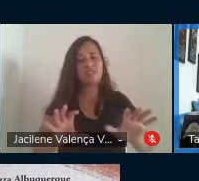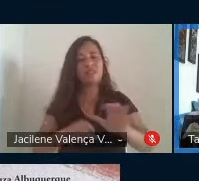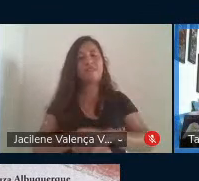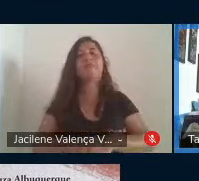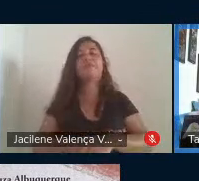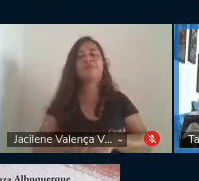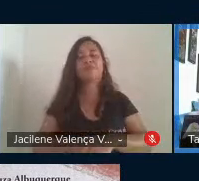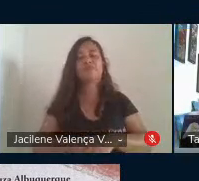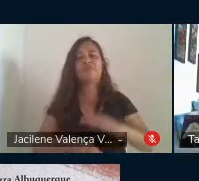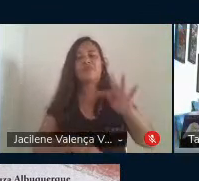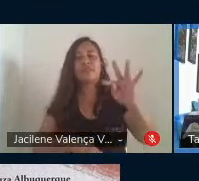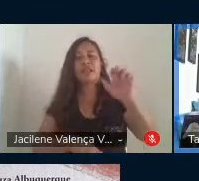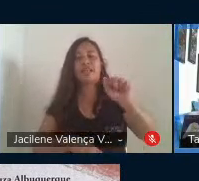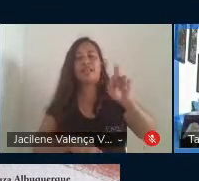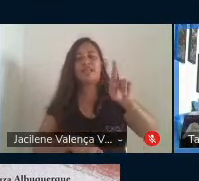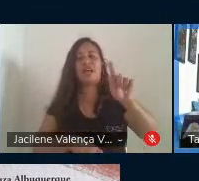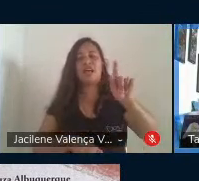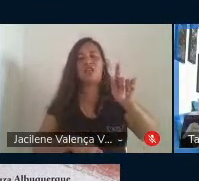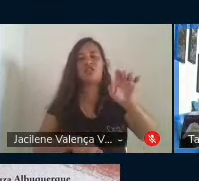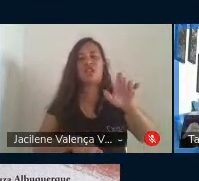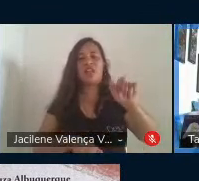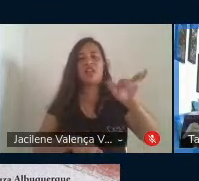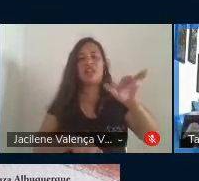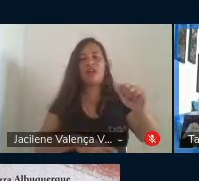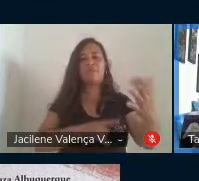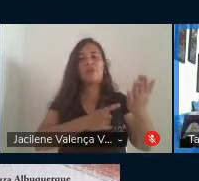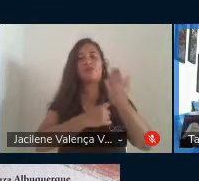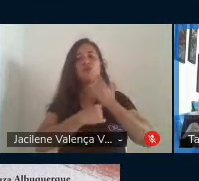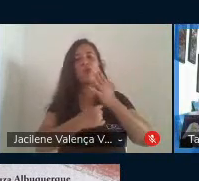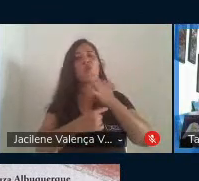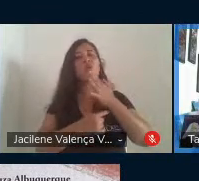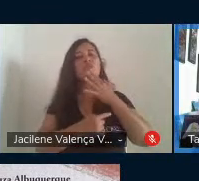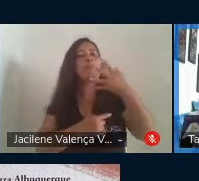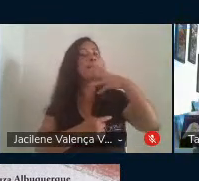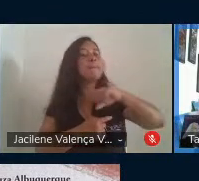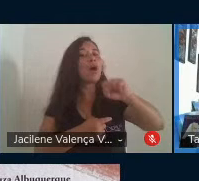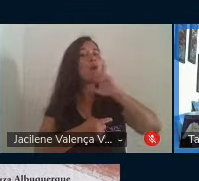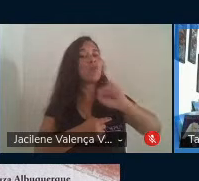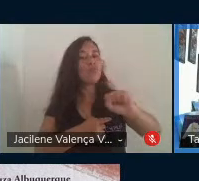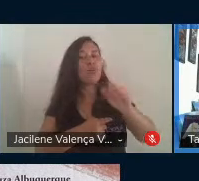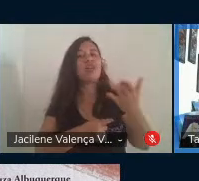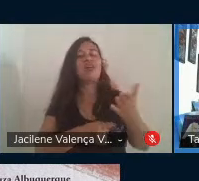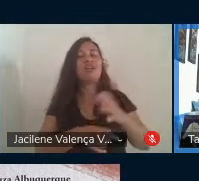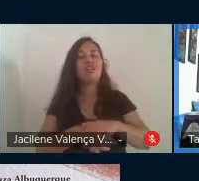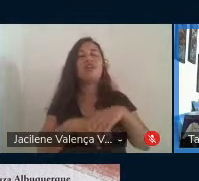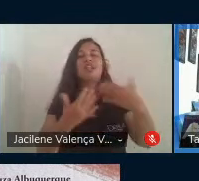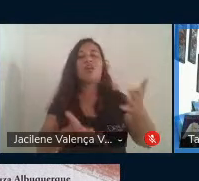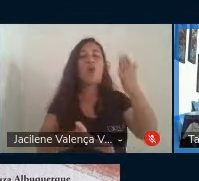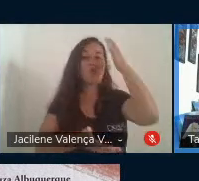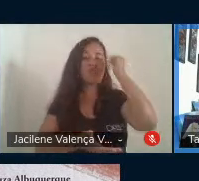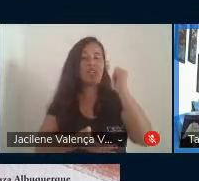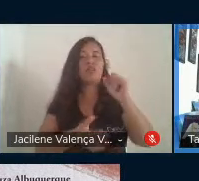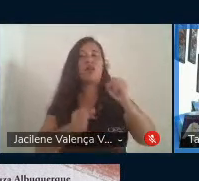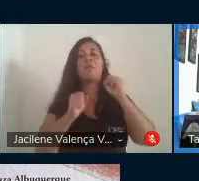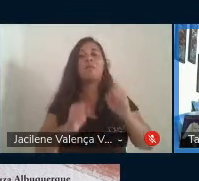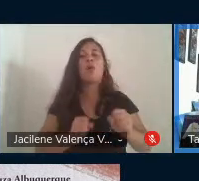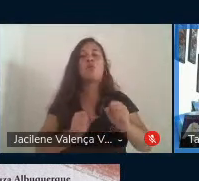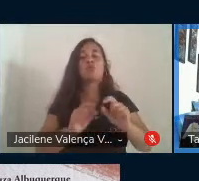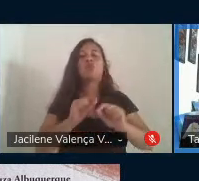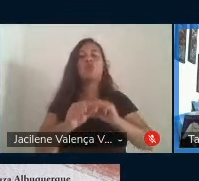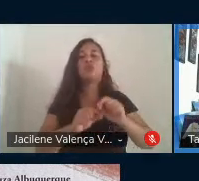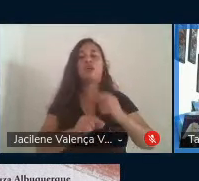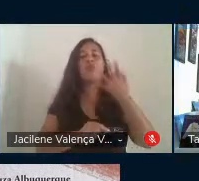Targélia, você me ajudou a conhecer Paulo Freire, e eu sei que eu posso ser uma grande